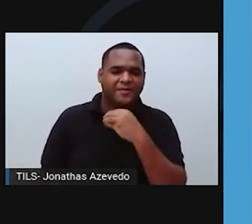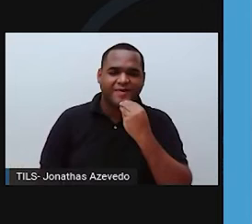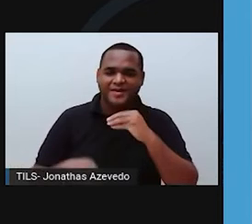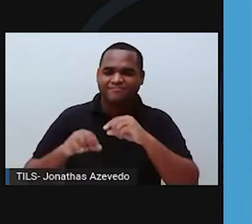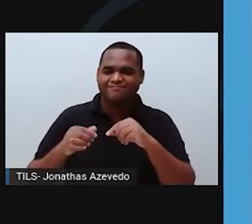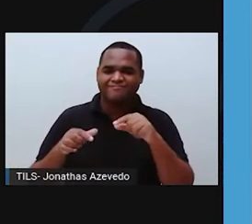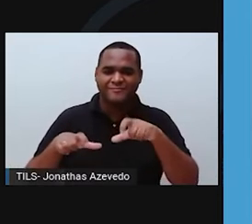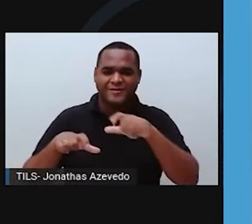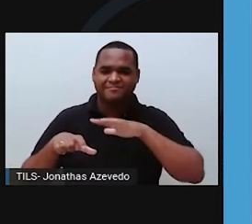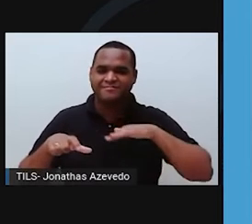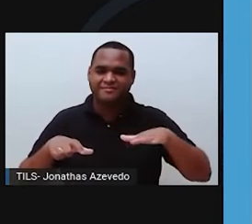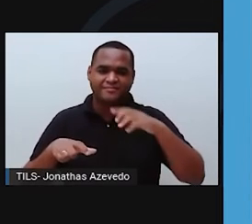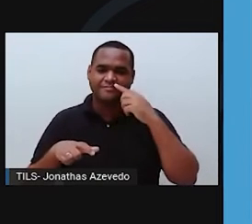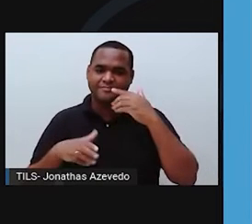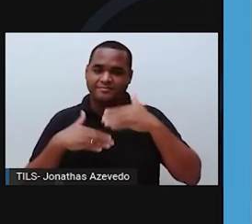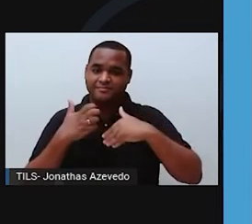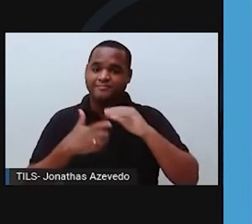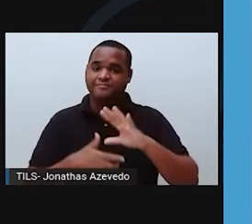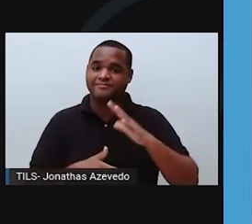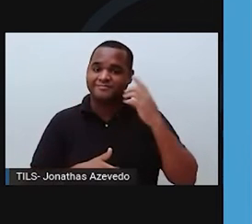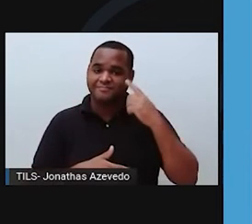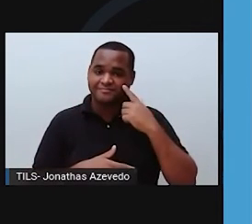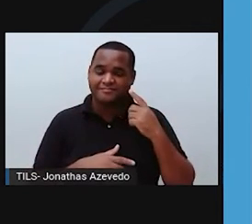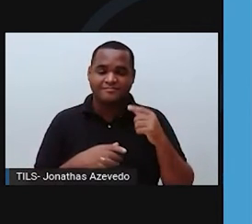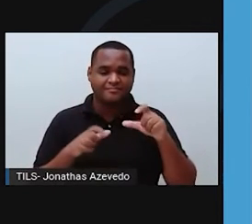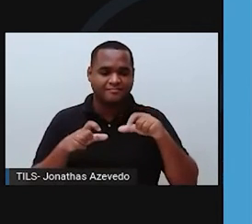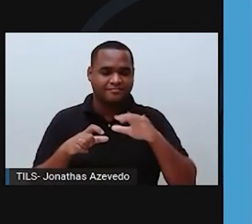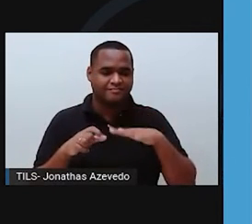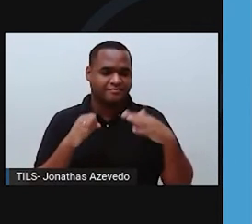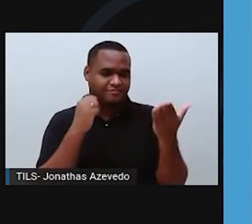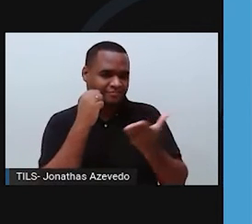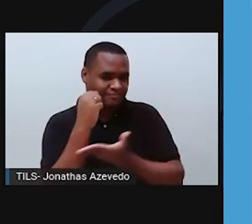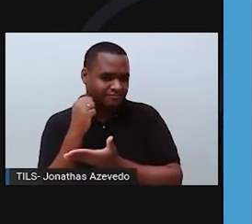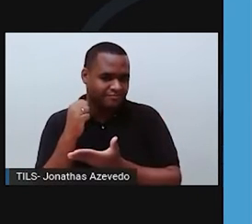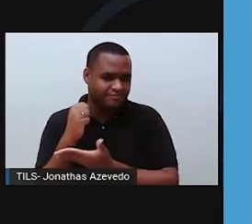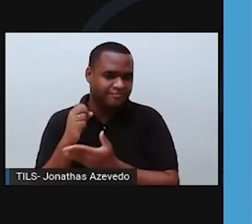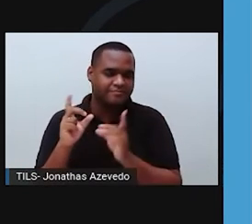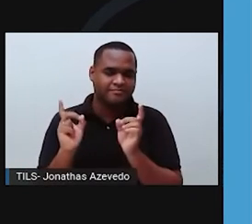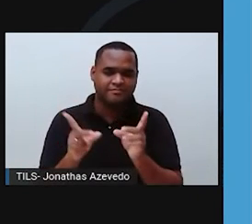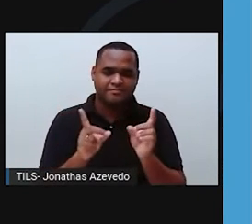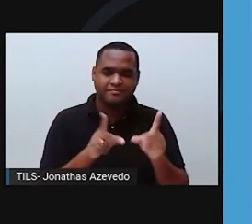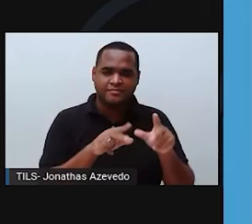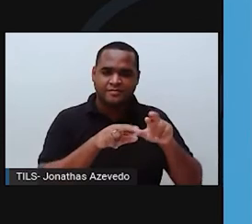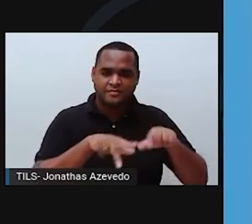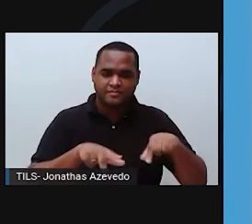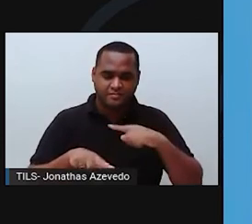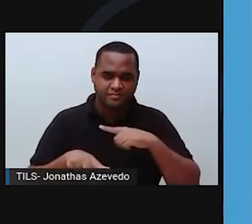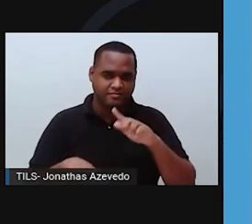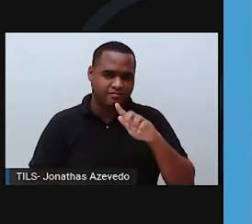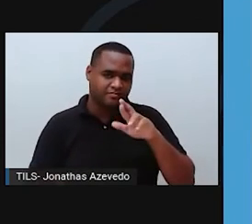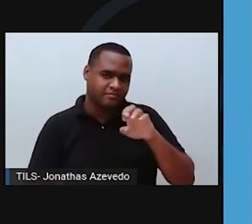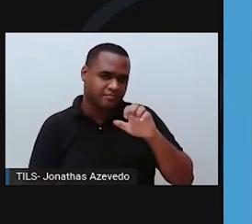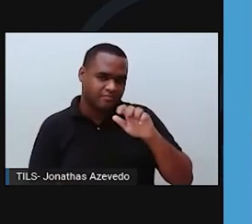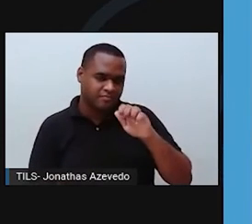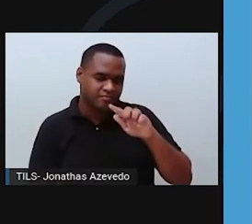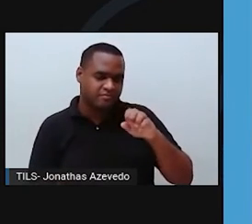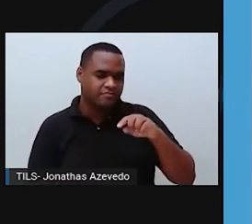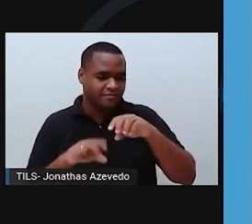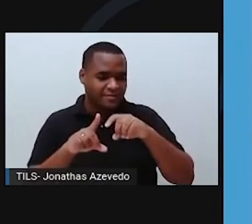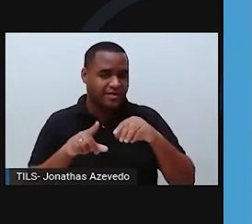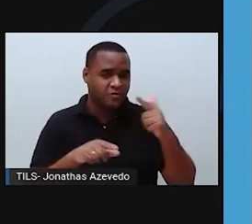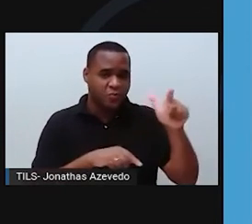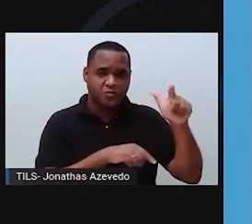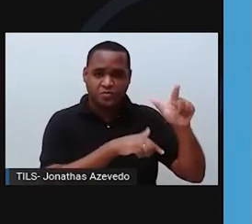região resulta, na maioria das vezes, do desmatamento para especulação fundiária, a grilagem, que se dá pela invasão de terras públicas,